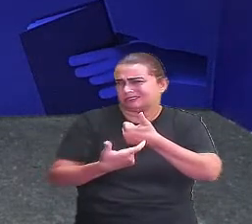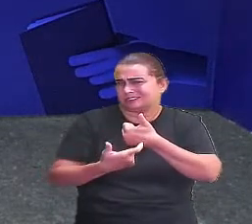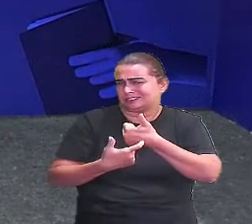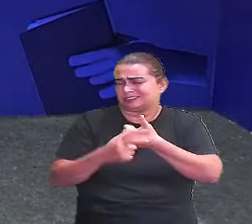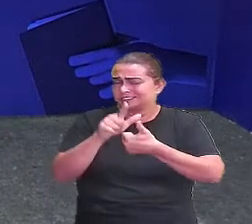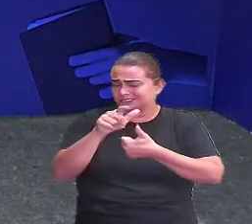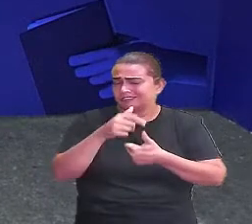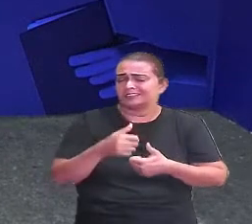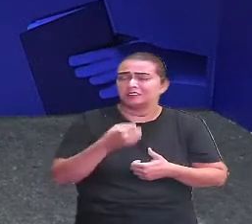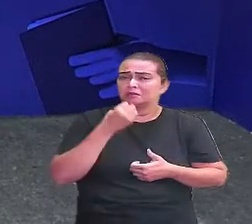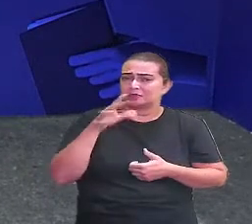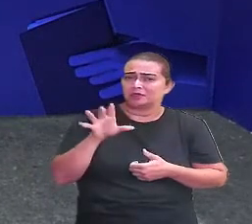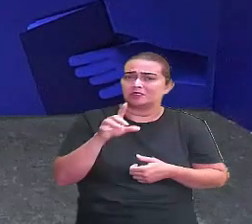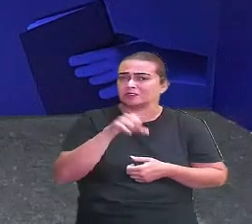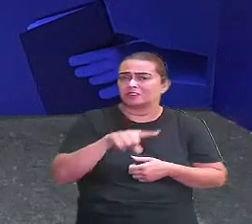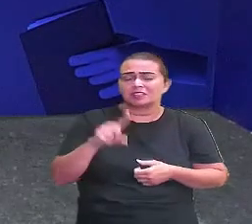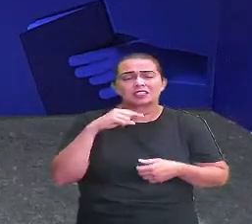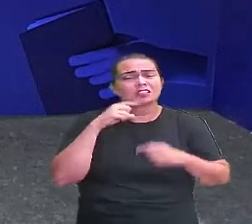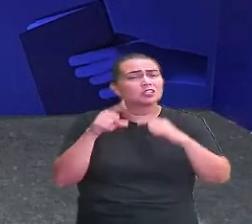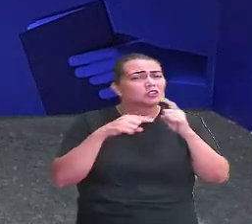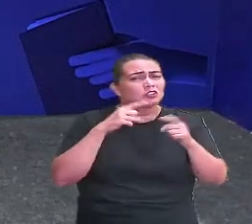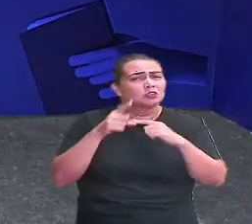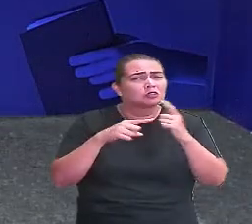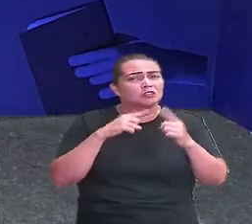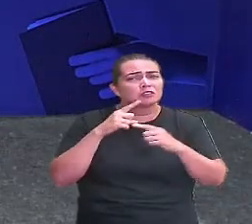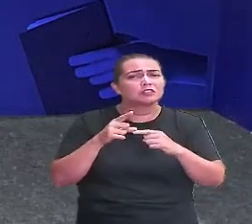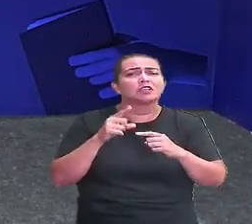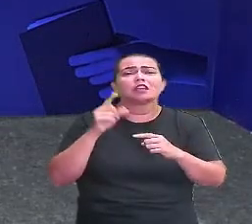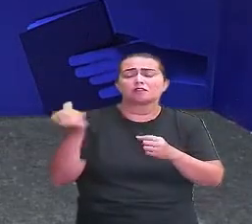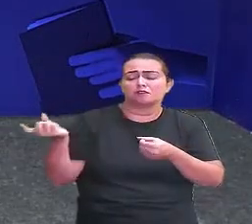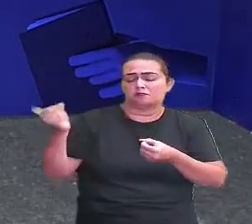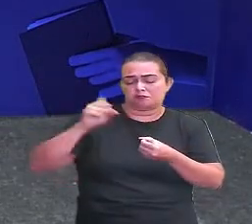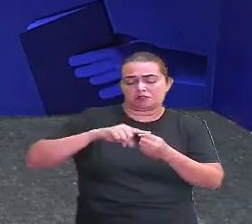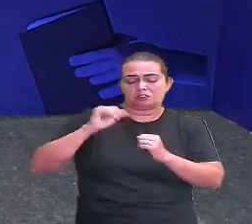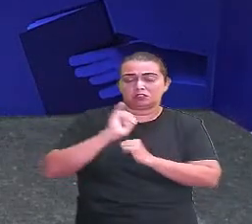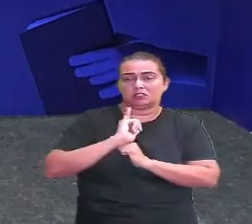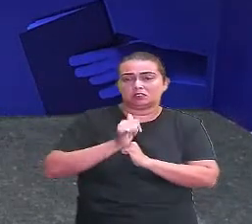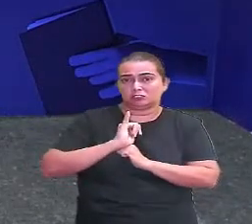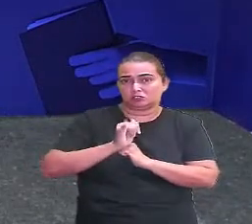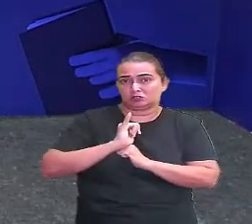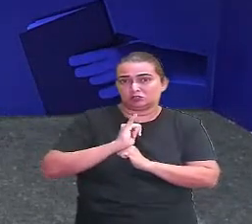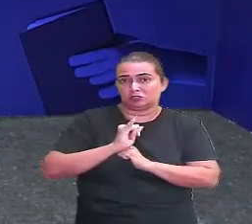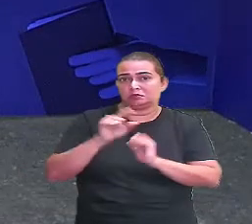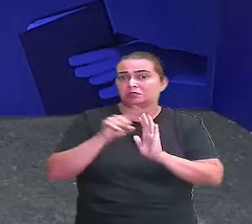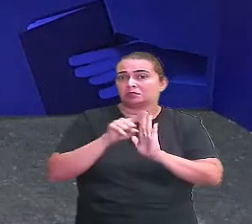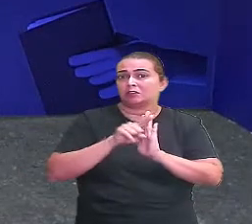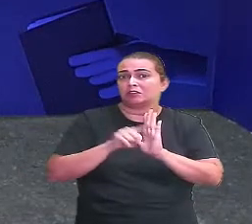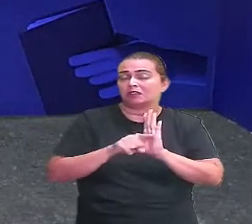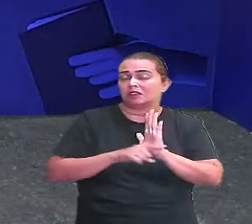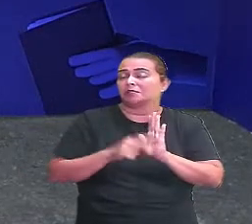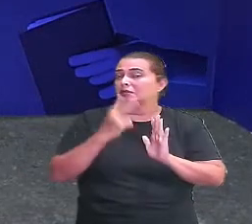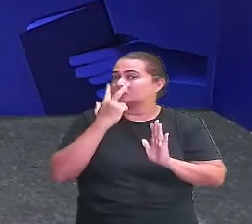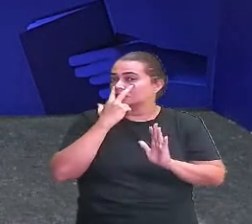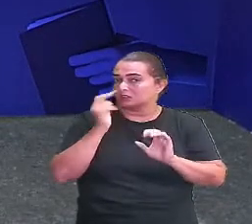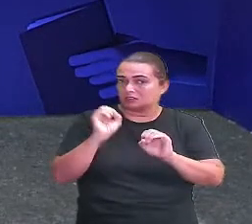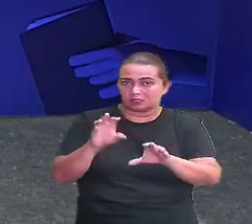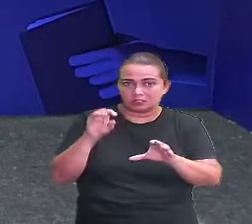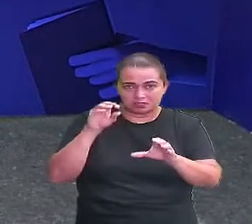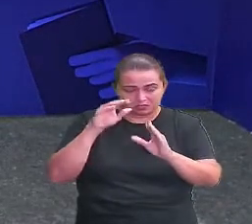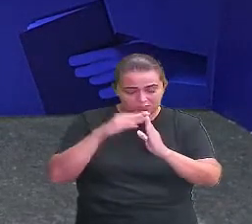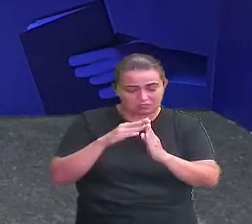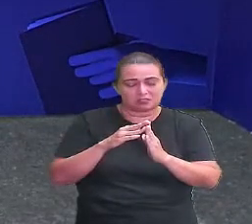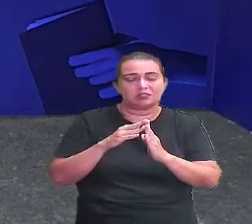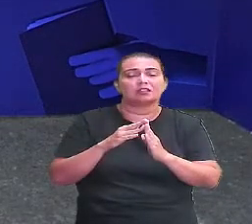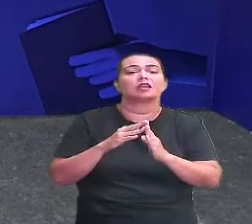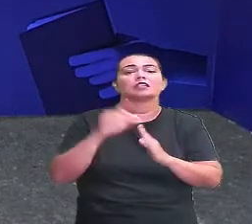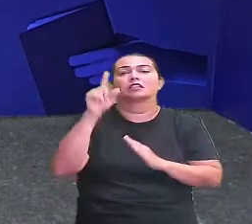mais uma vez. Sentiu alguma dúvida? Vai lá no canal do YouTube do Vitória Ensine Casa. Revisa bem direitinho e não esquece